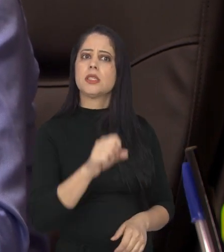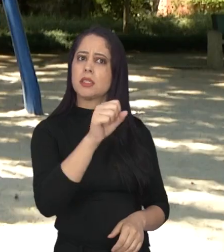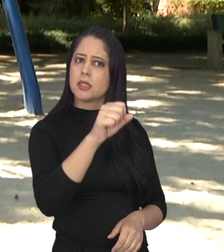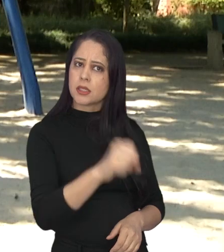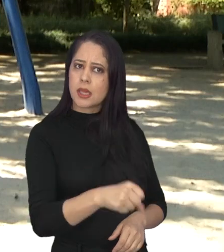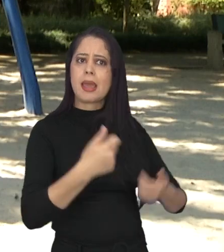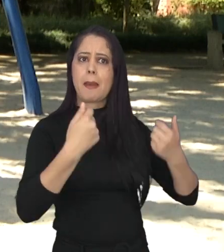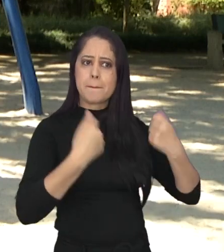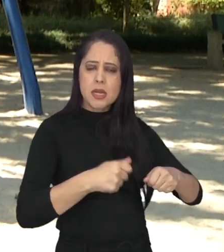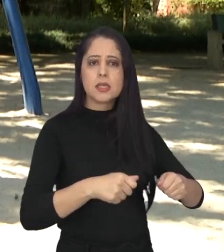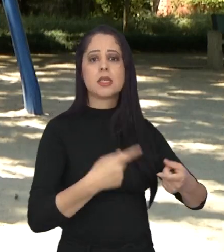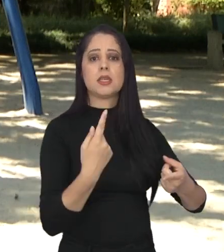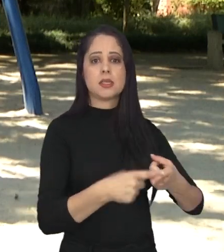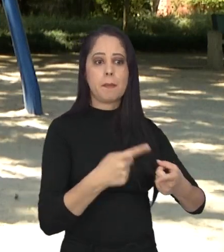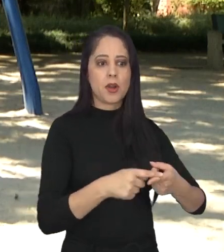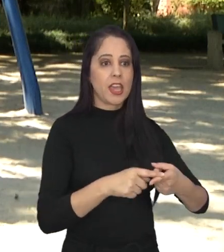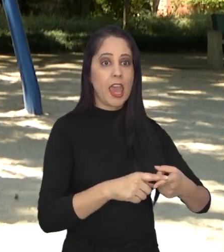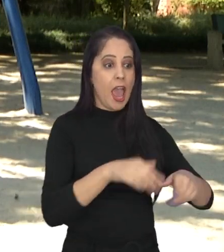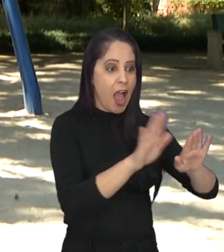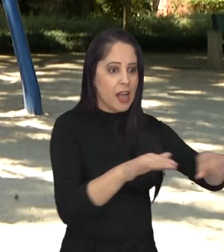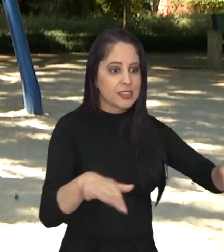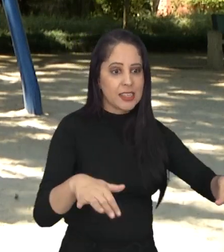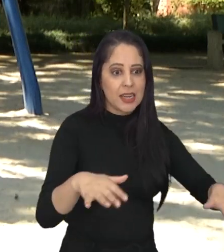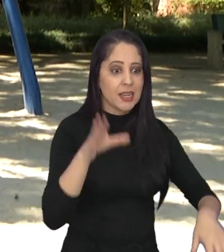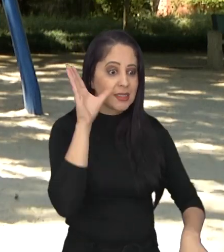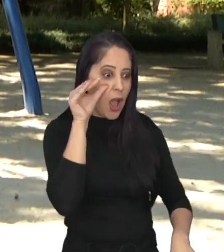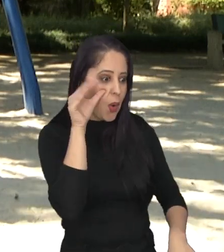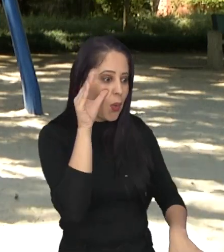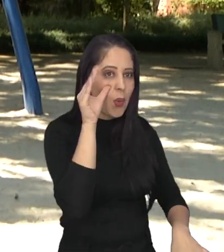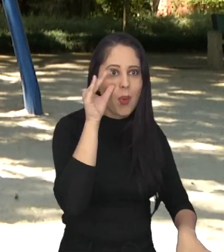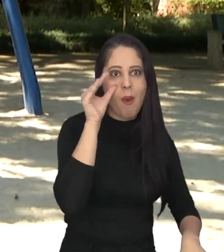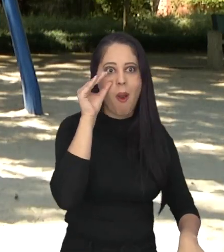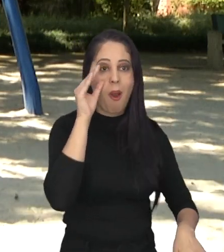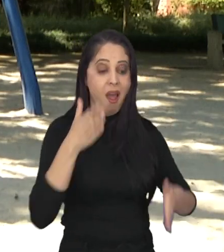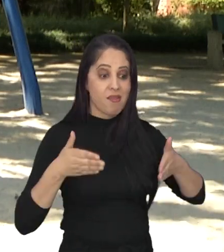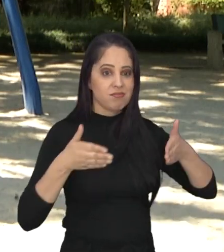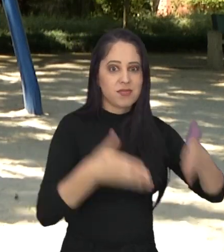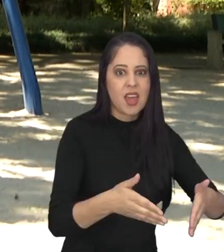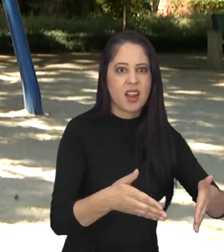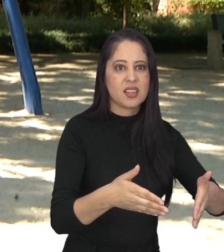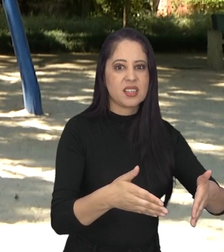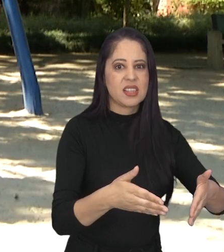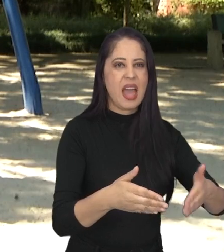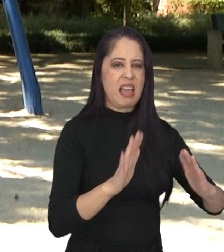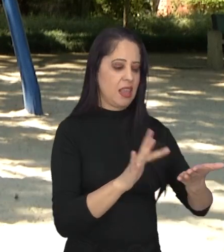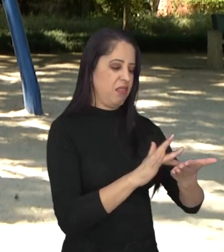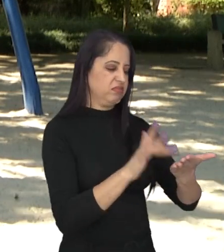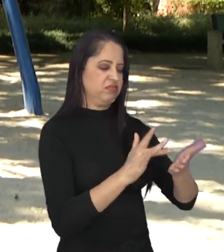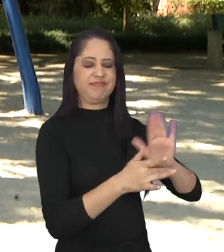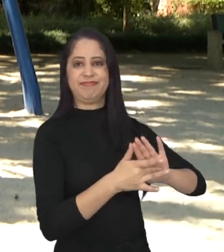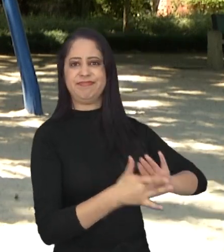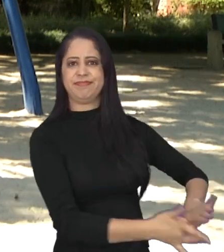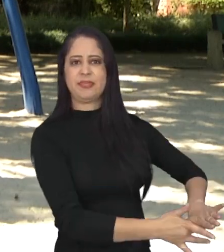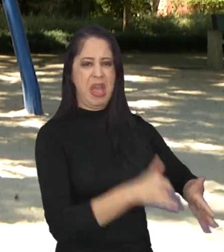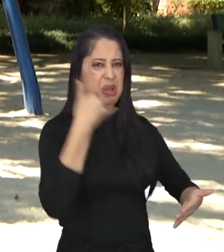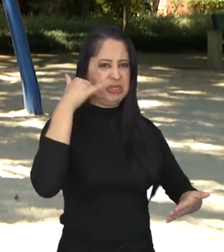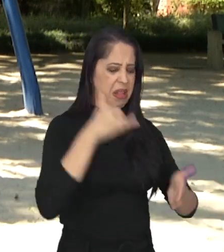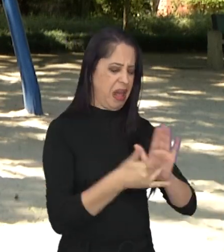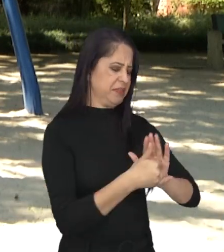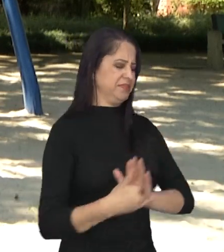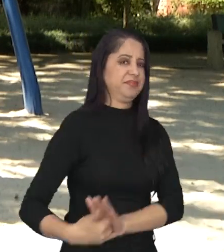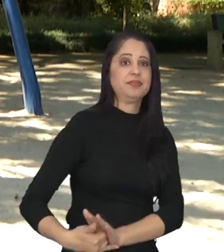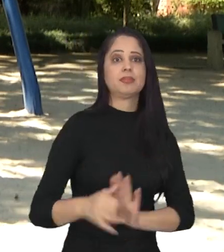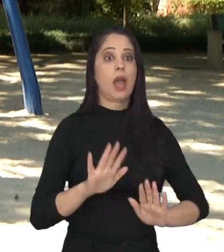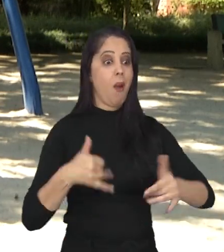cidade. Então, tem que colocar algo que vai interagir, que vai chamar a atenção da criança, para que a criança possa sair do celular, possa